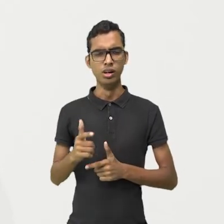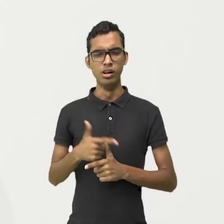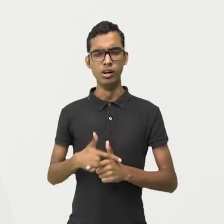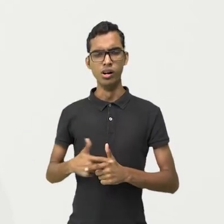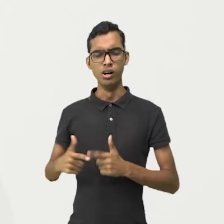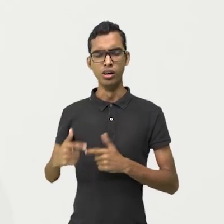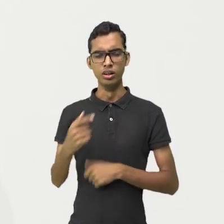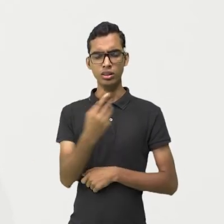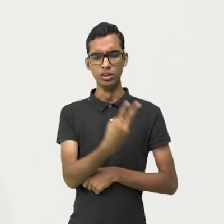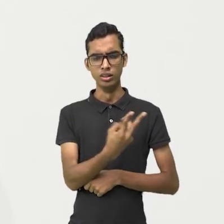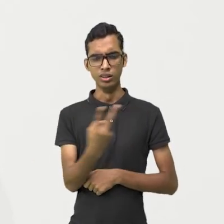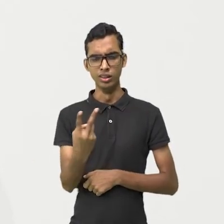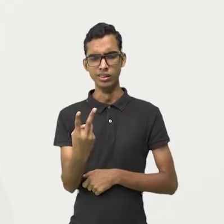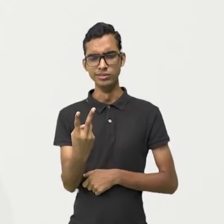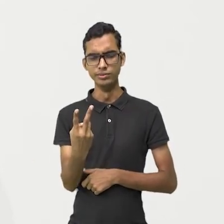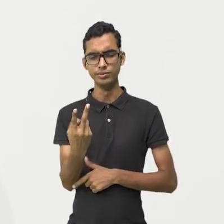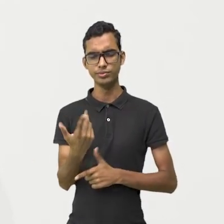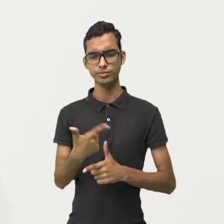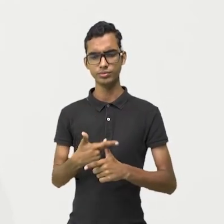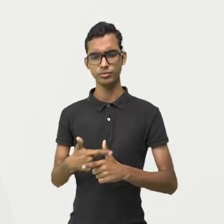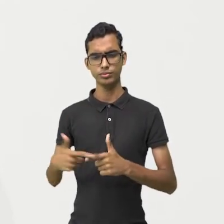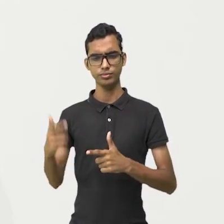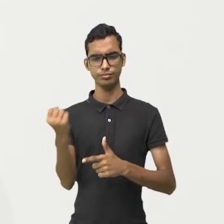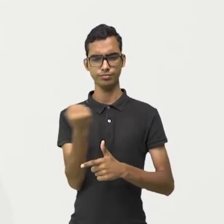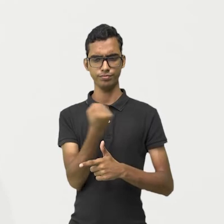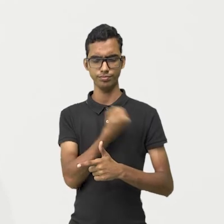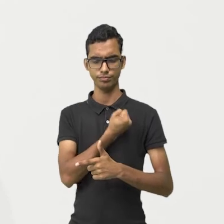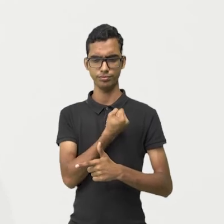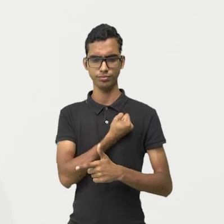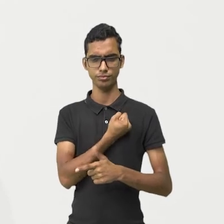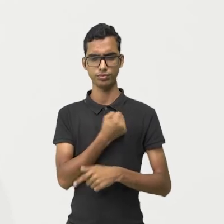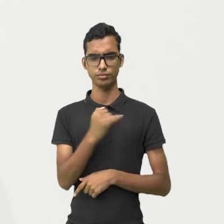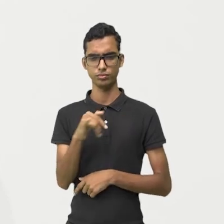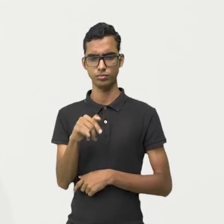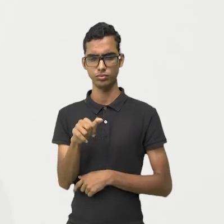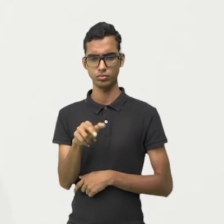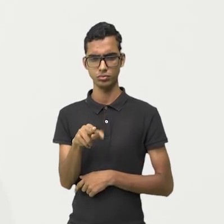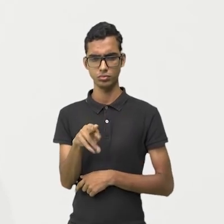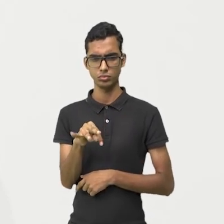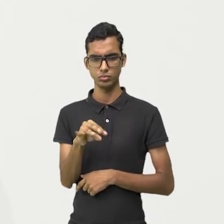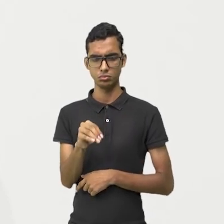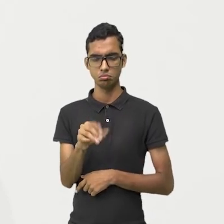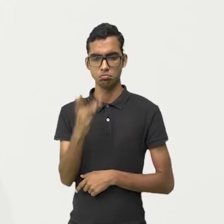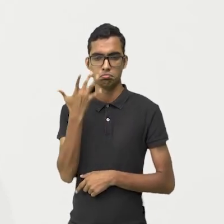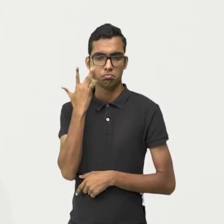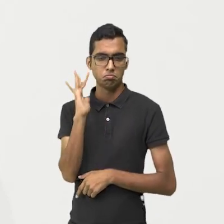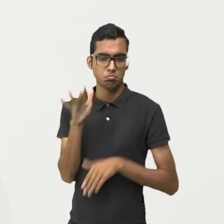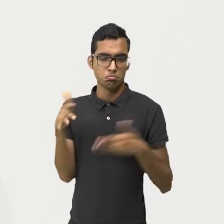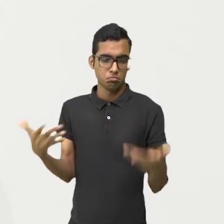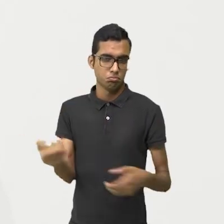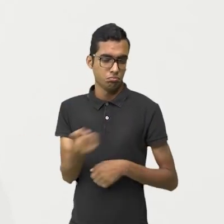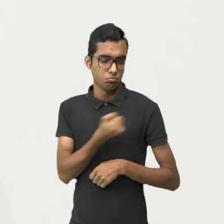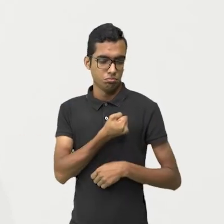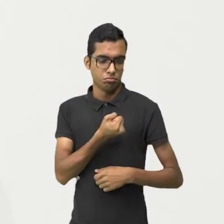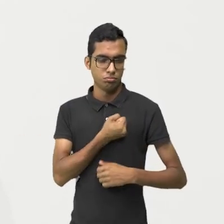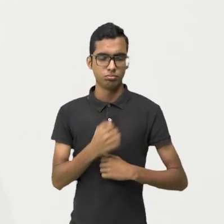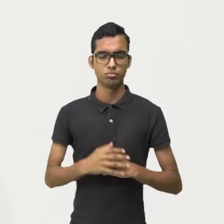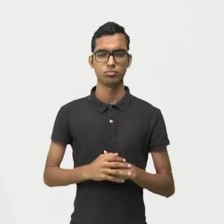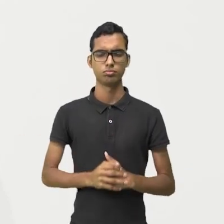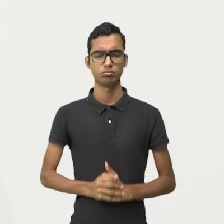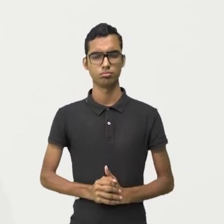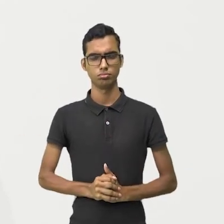32 por um número inteiro. Não sei quem é esse número inteiro, certo?